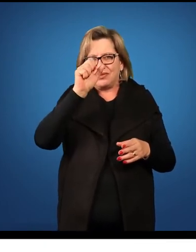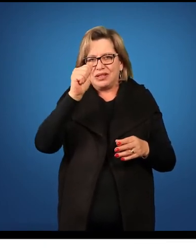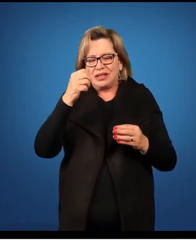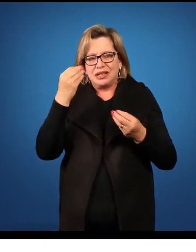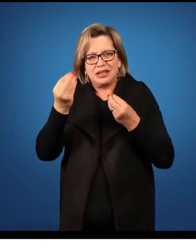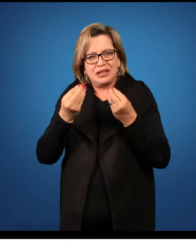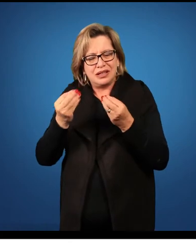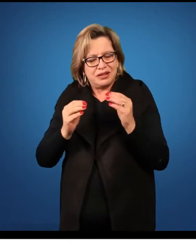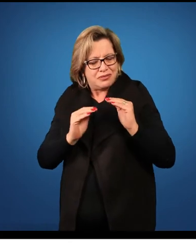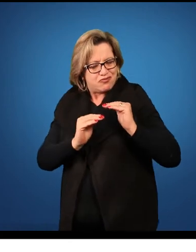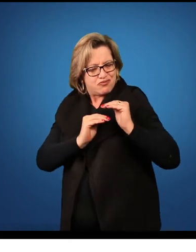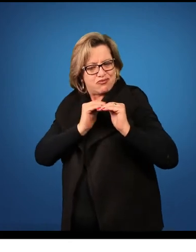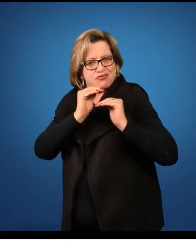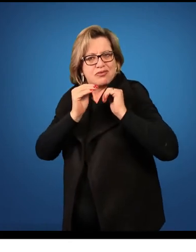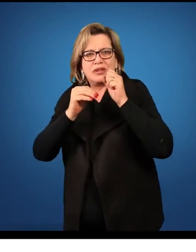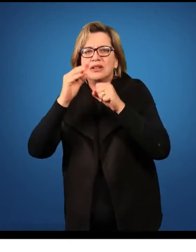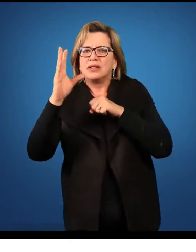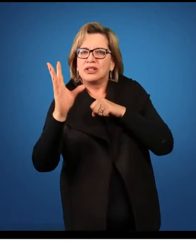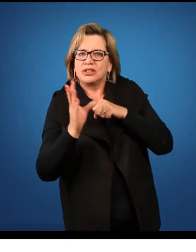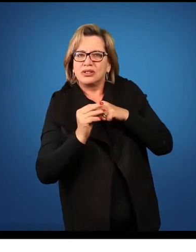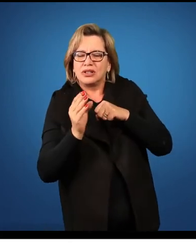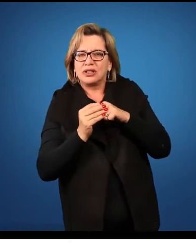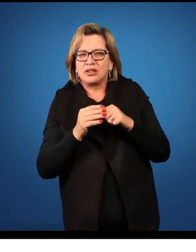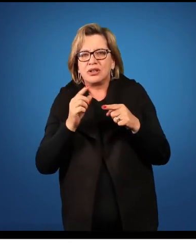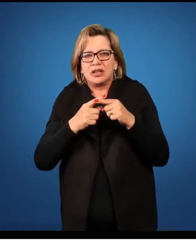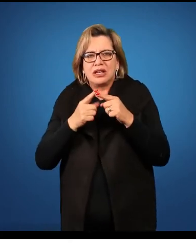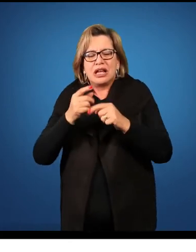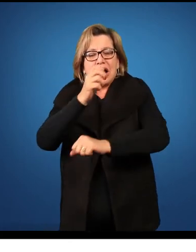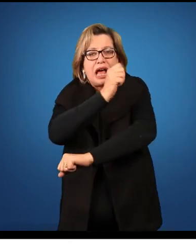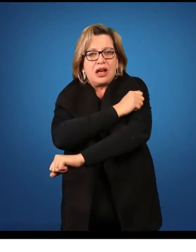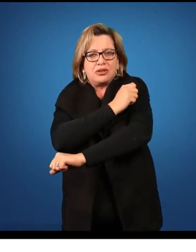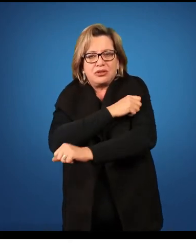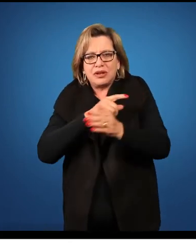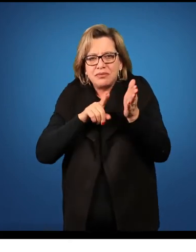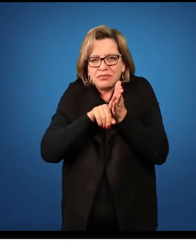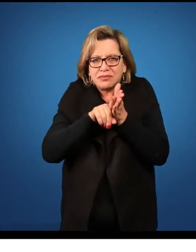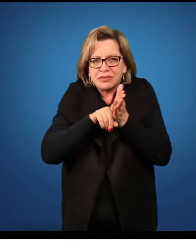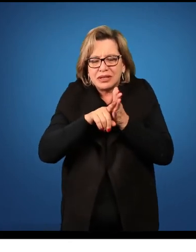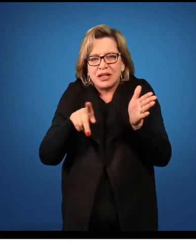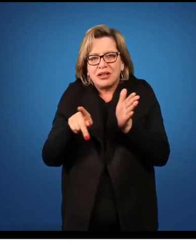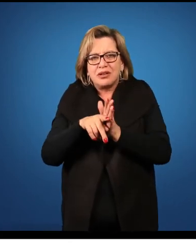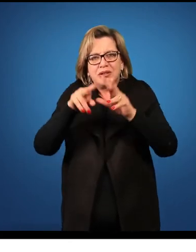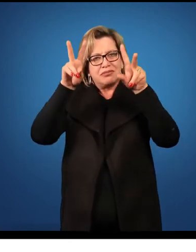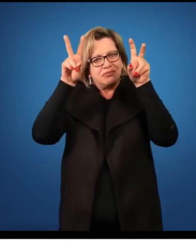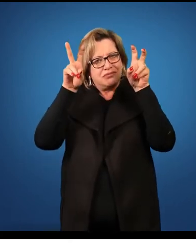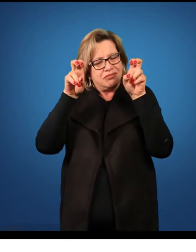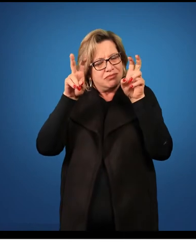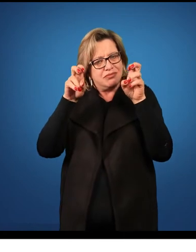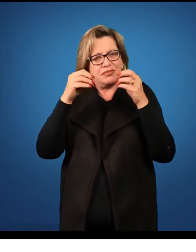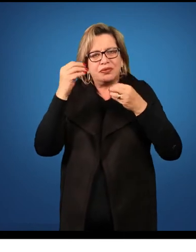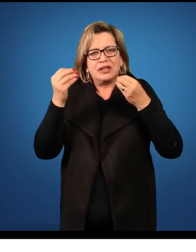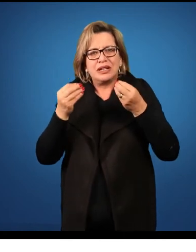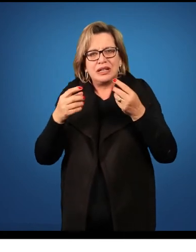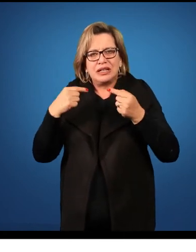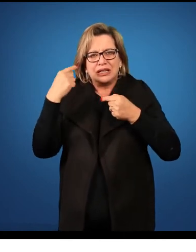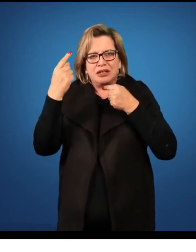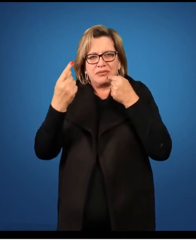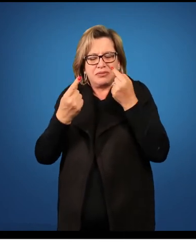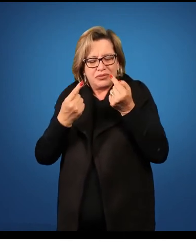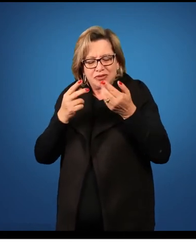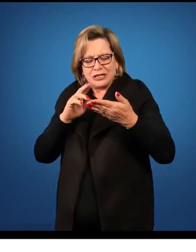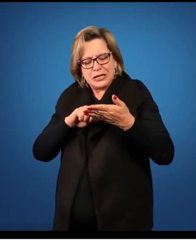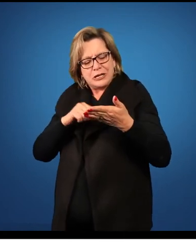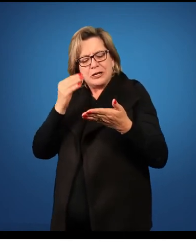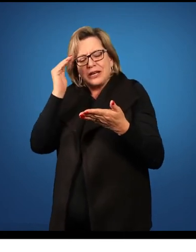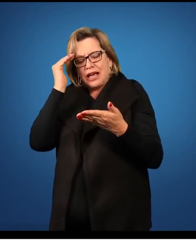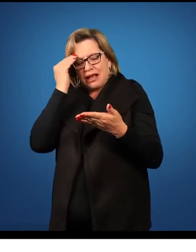construção do conhecimento, onde o aluno vai ter que pesquisar sobre um determinado conteúdo, uma determinada informação, ele vai ter que interpretar